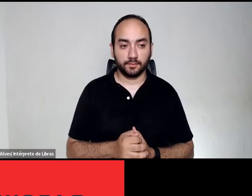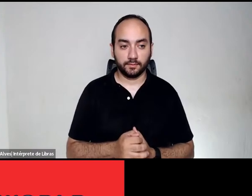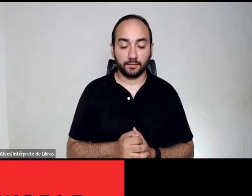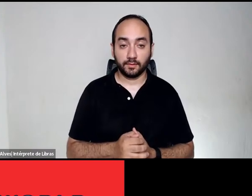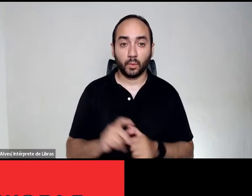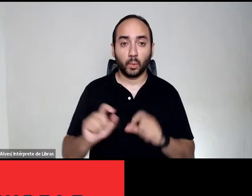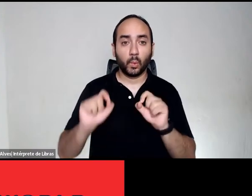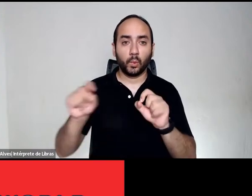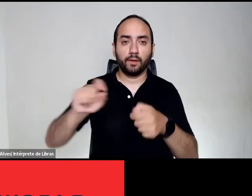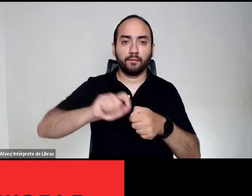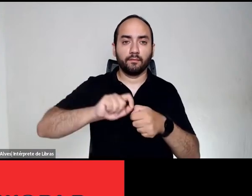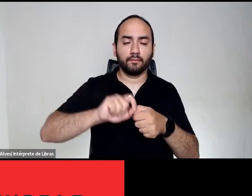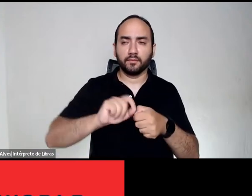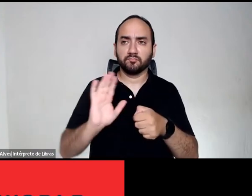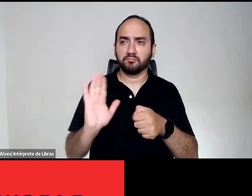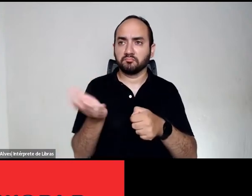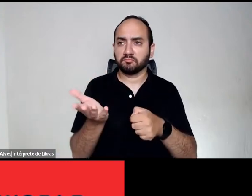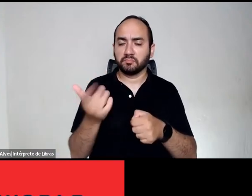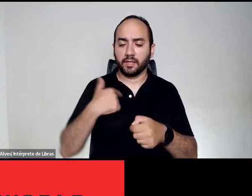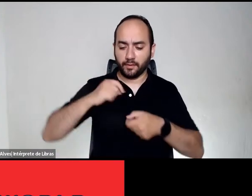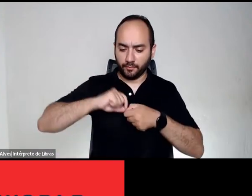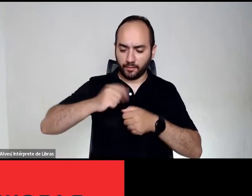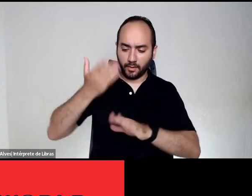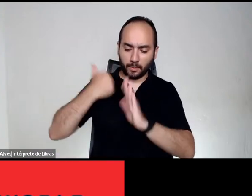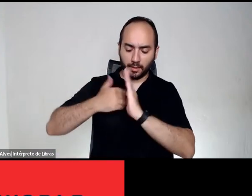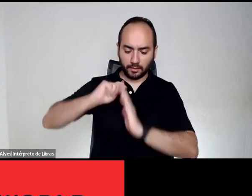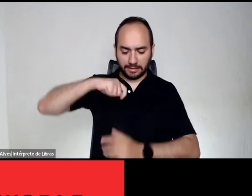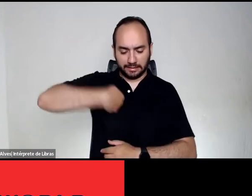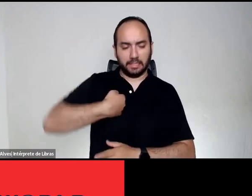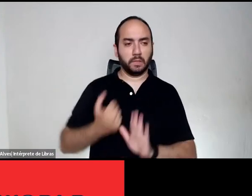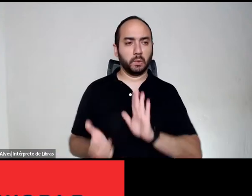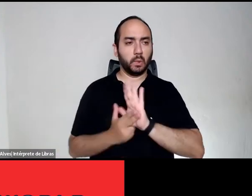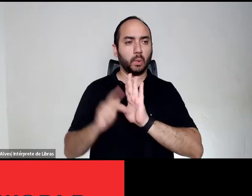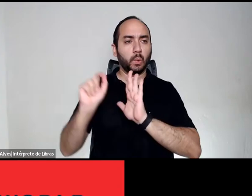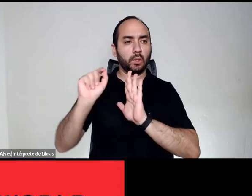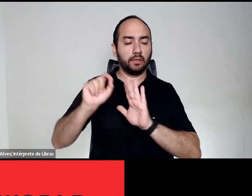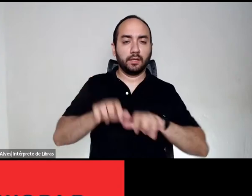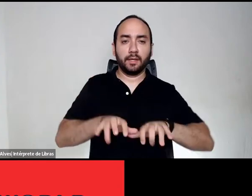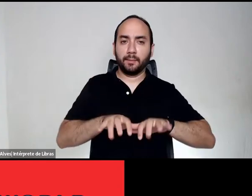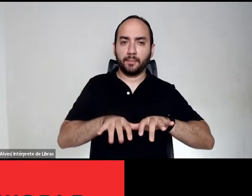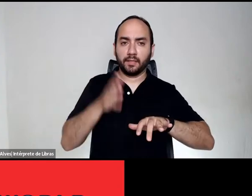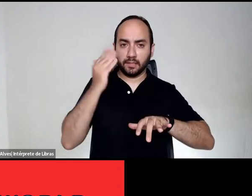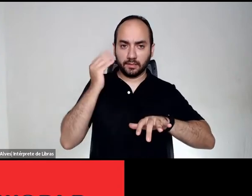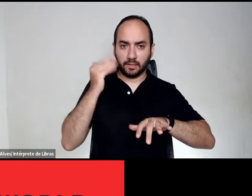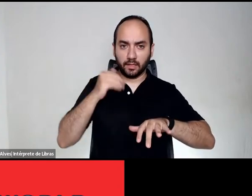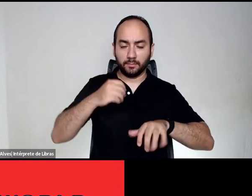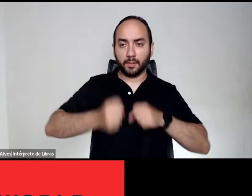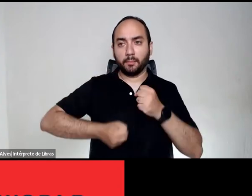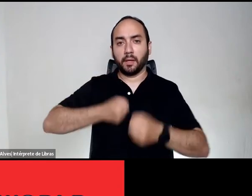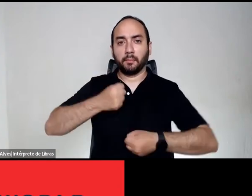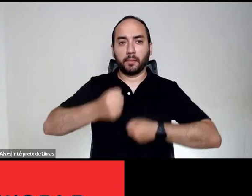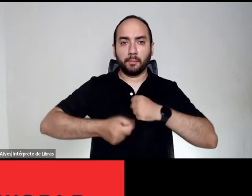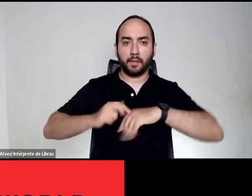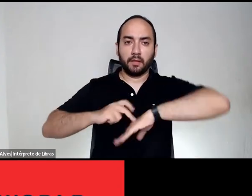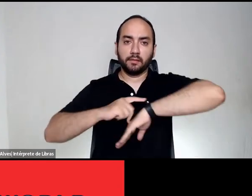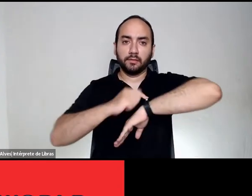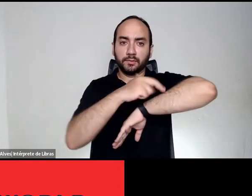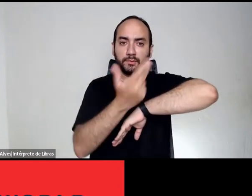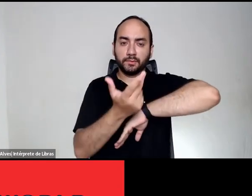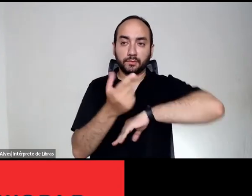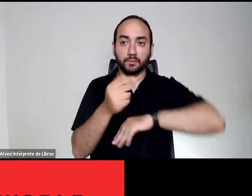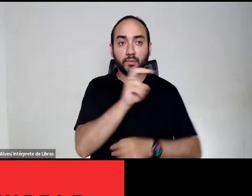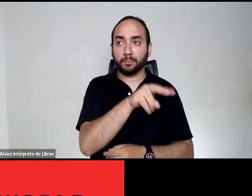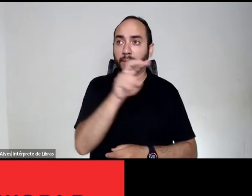que você fez que te faz quem você é? Você toca piano? Você caminha por montanhas? Você